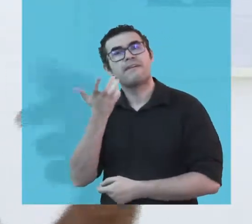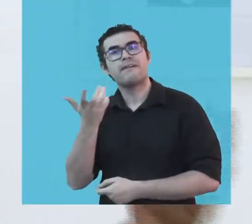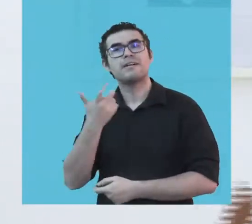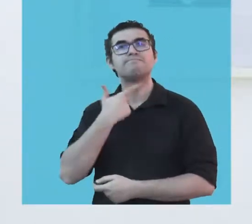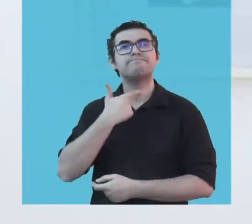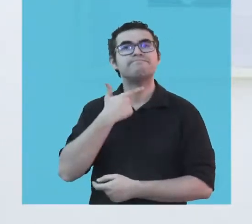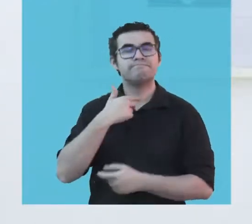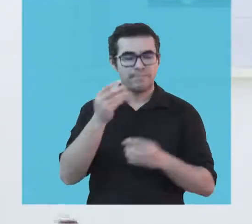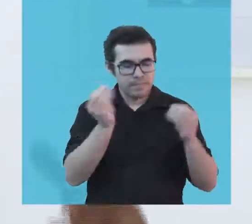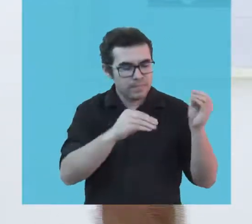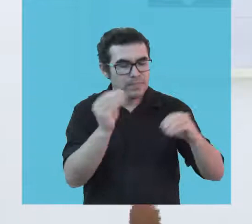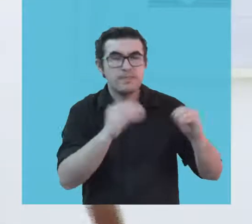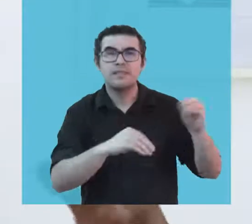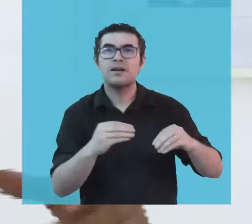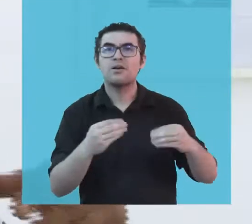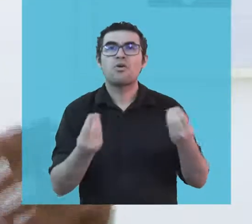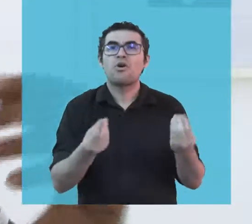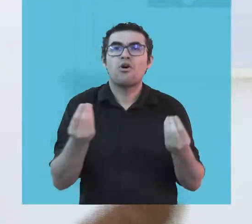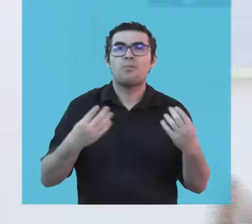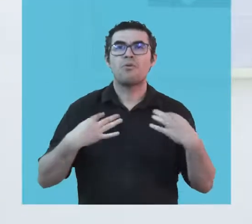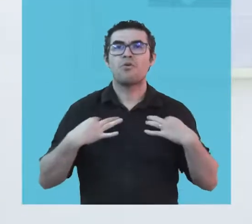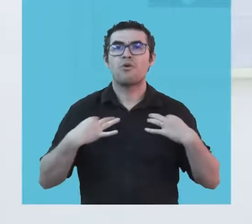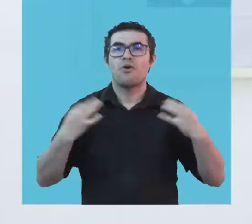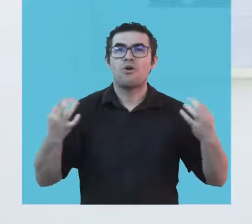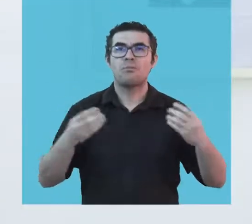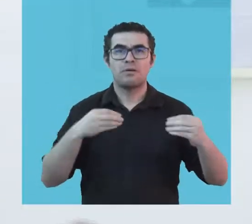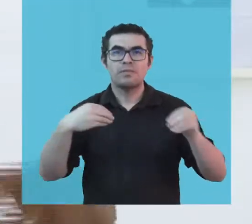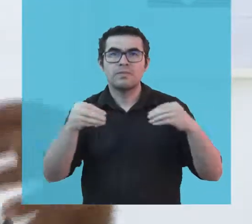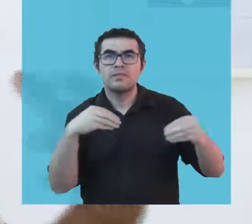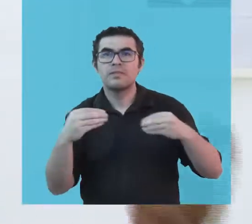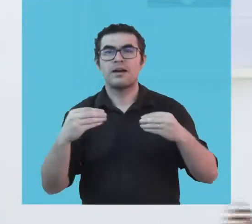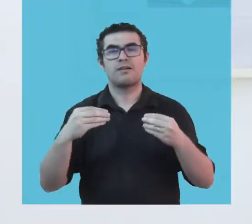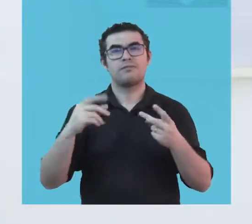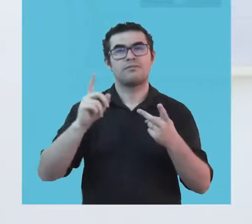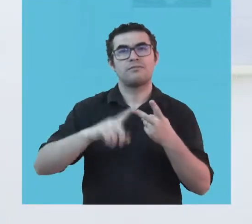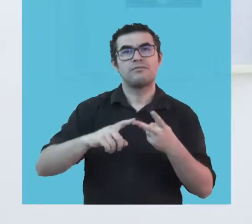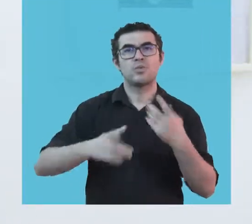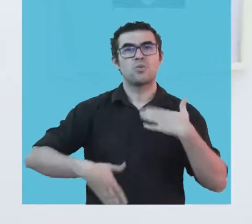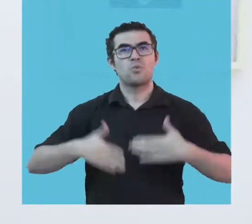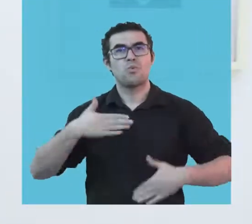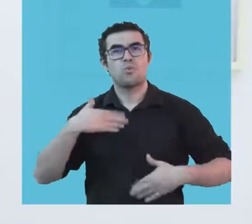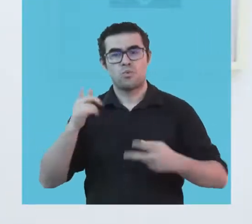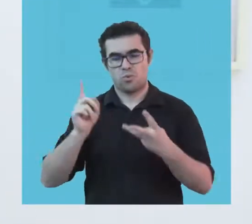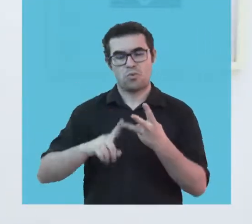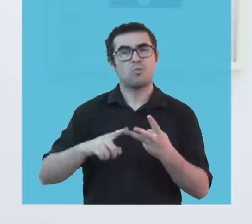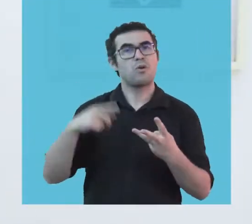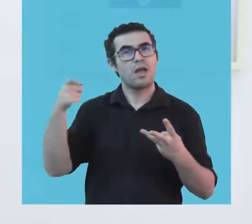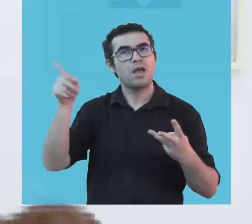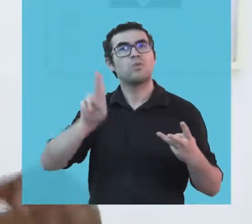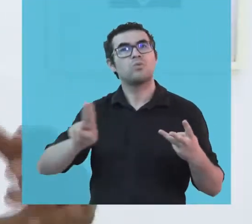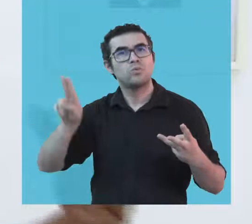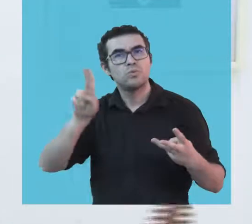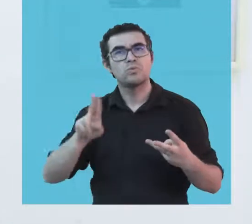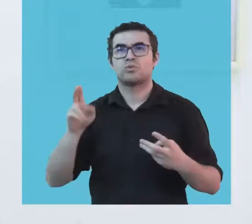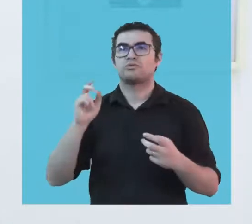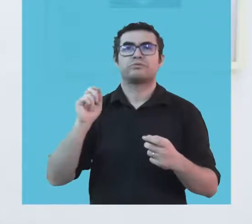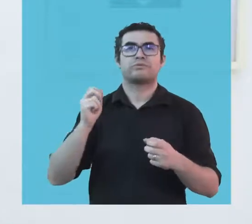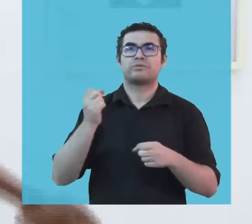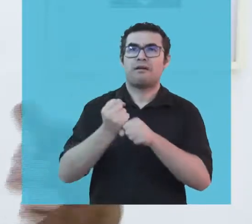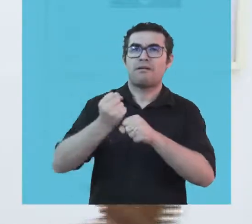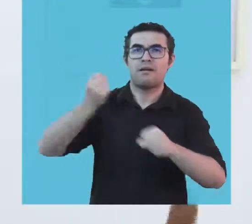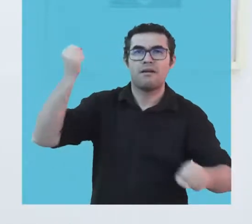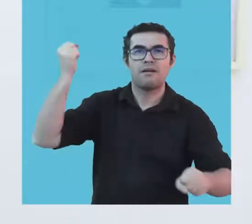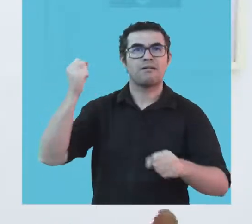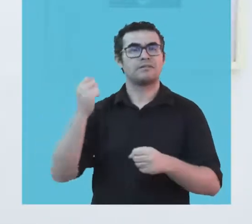das referências dos tecidos africanos, dos pontos de religiosidade africana, das armas